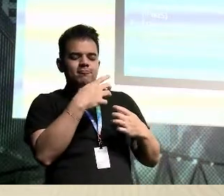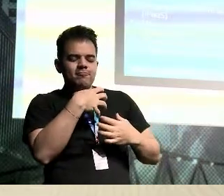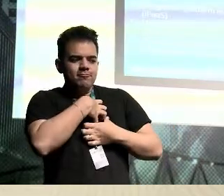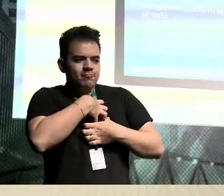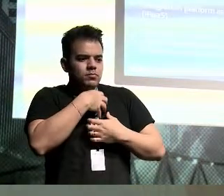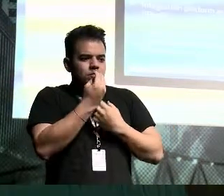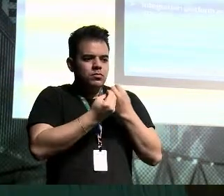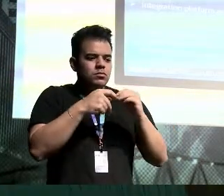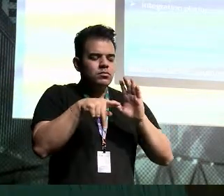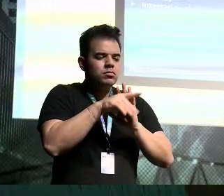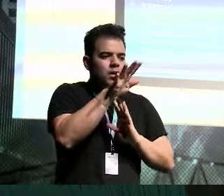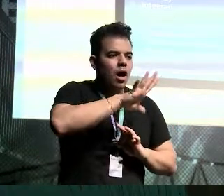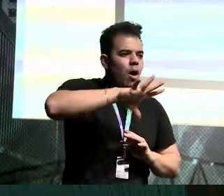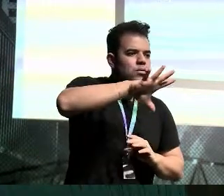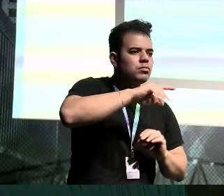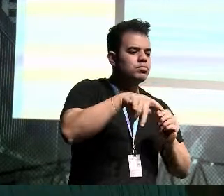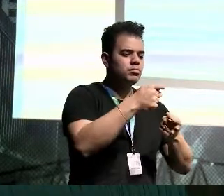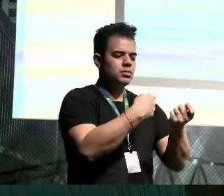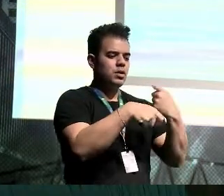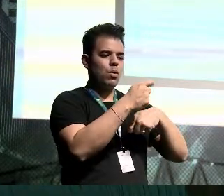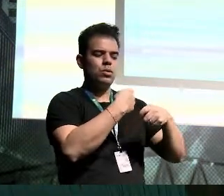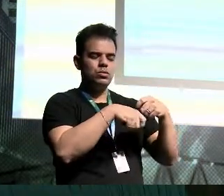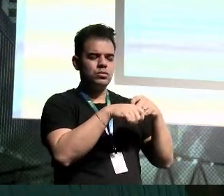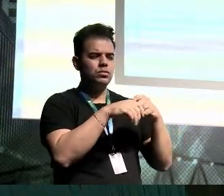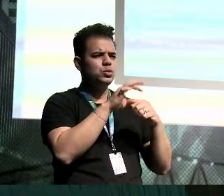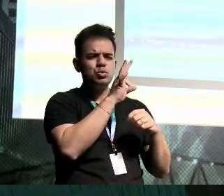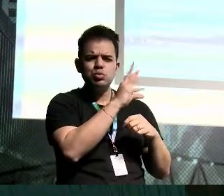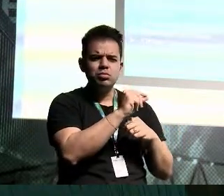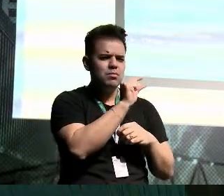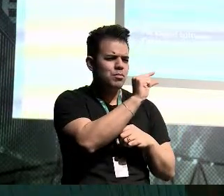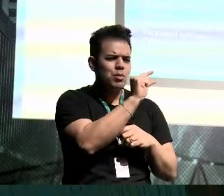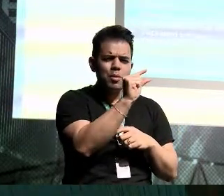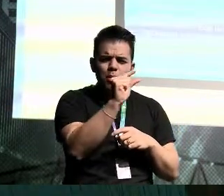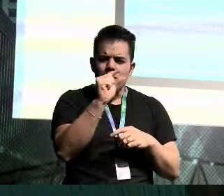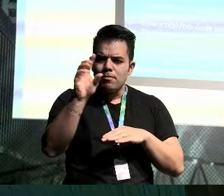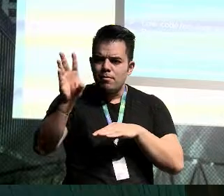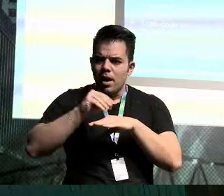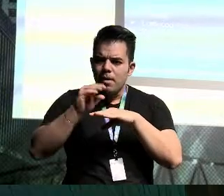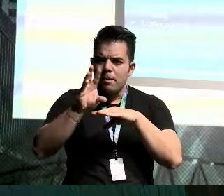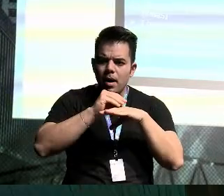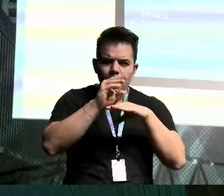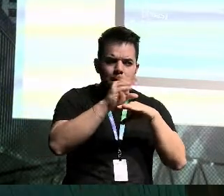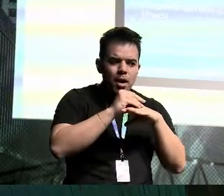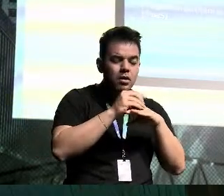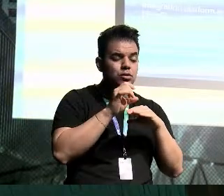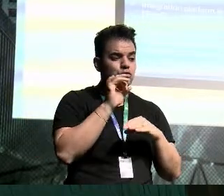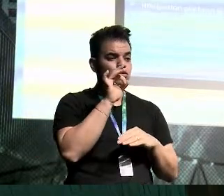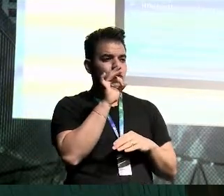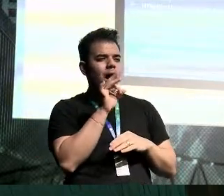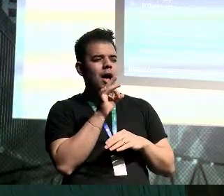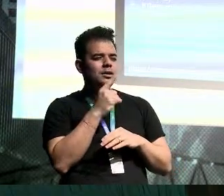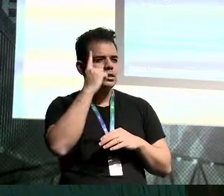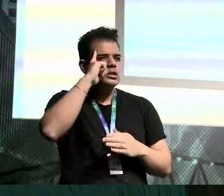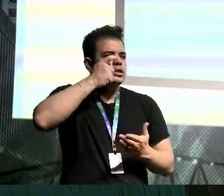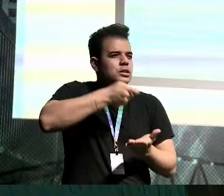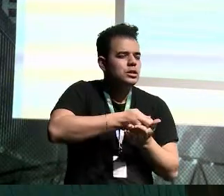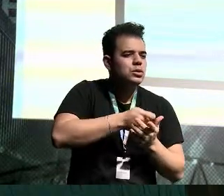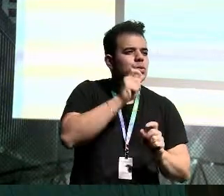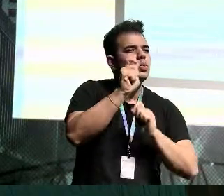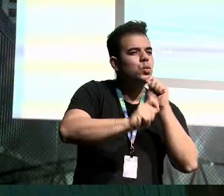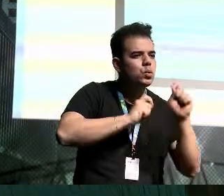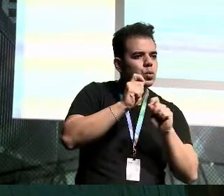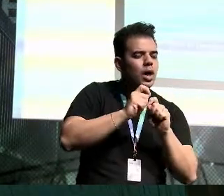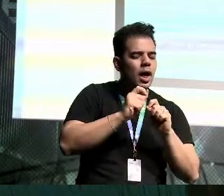com uma situação de negócio. Juntando tudo isso, você vai conseguir saber ações a tomar. Então, é todo um